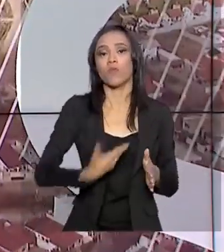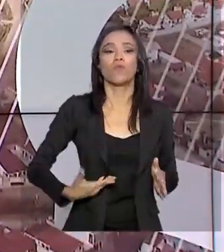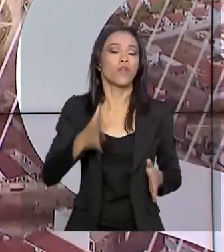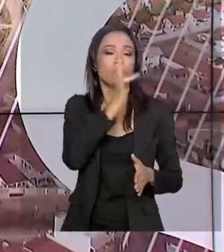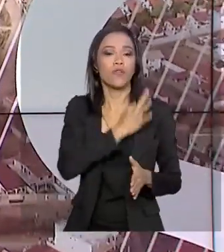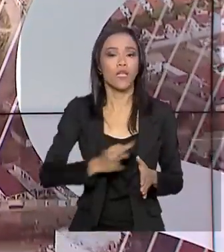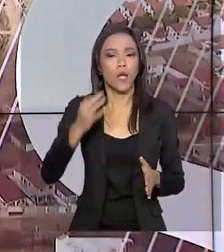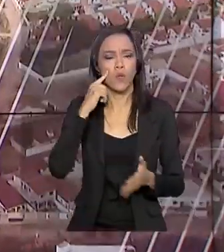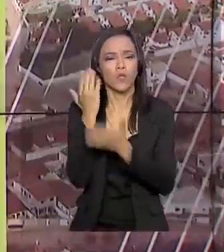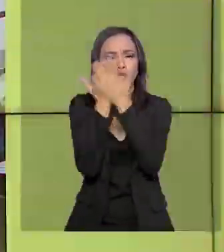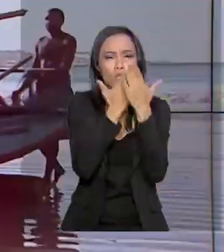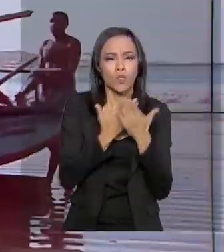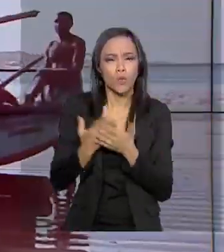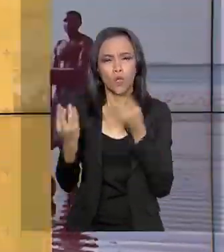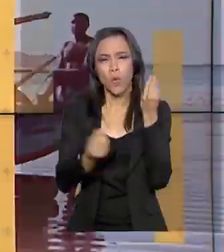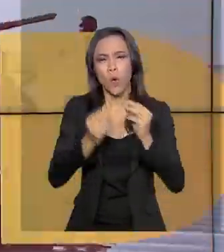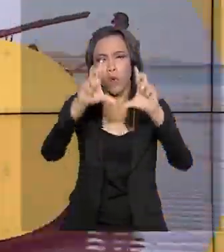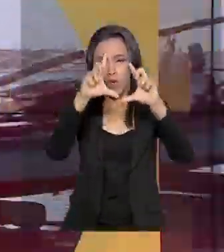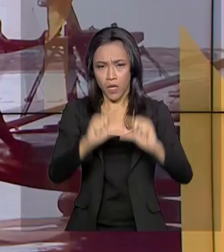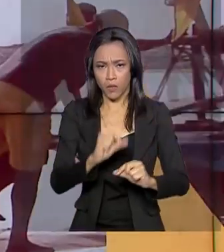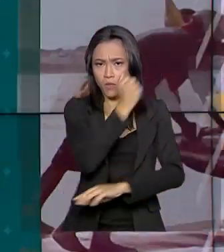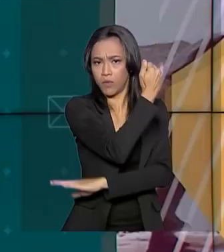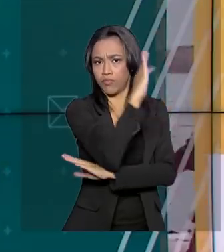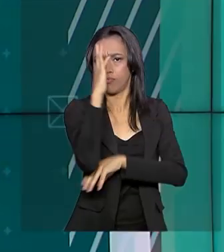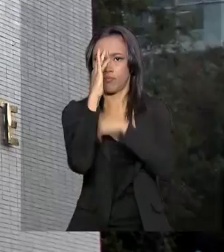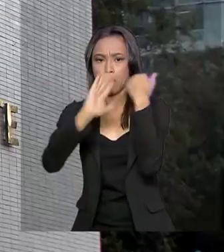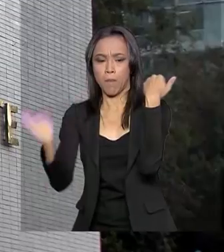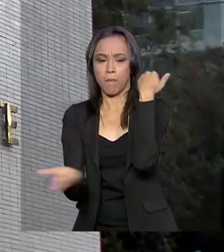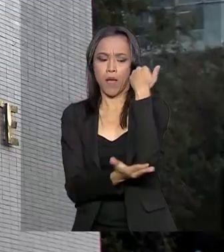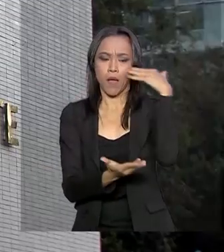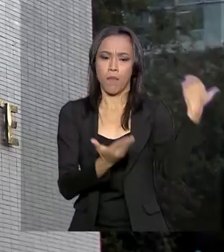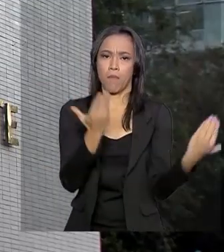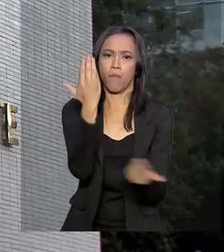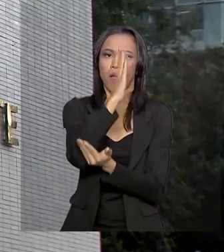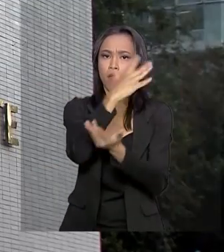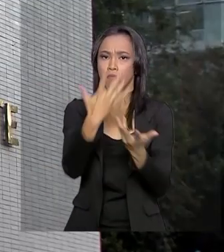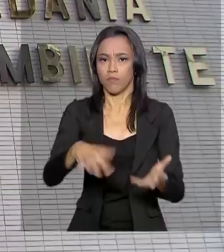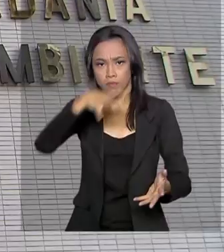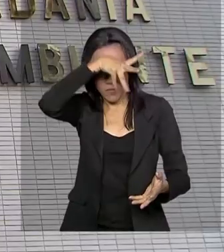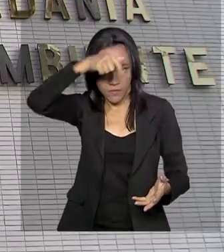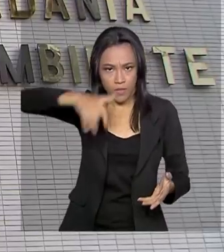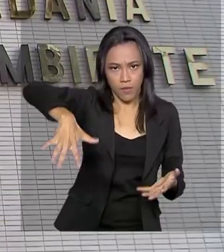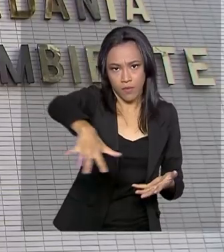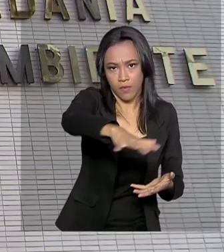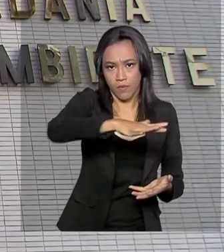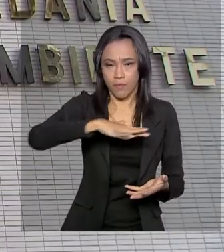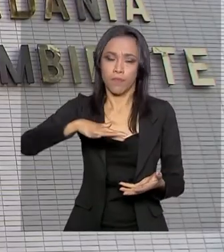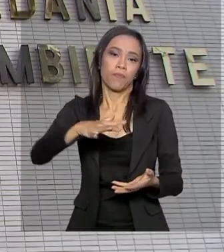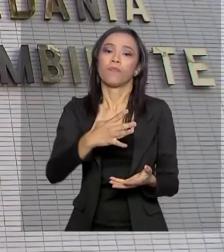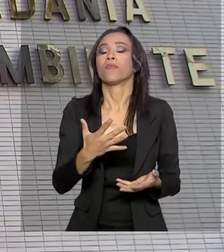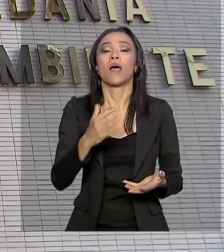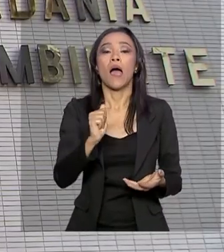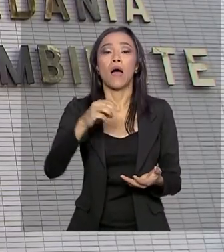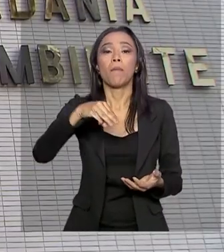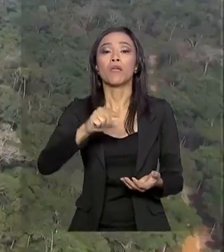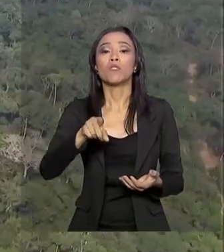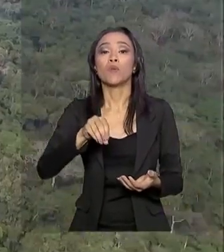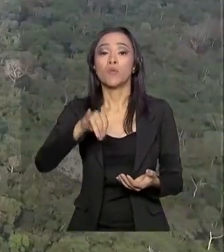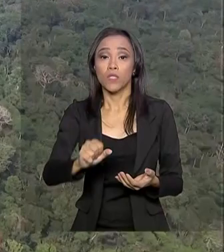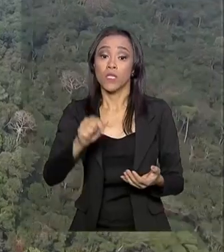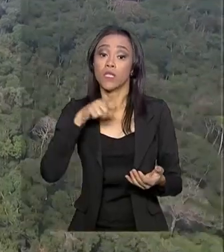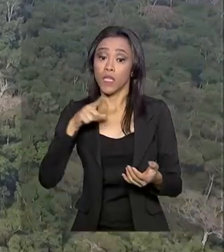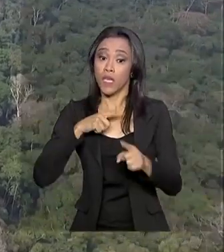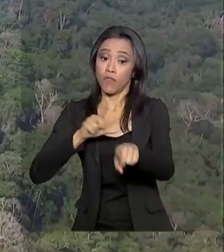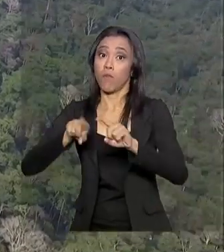forma de monitorar o desmatamento na Amazônia. O ministro do Meio Ambiente, Ricardo Salles, se reuniu com o ministro da Ciência e Tecnologia, Marcos